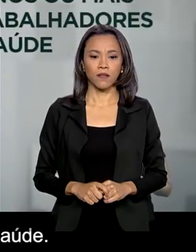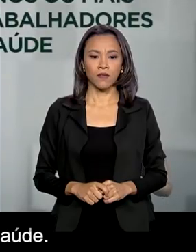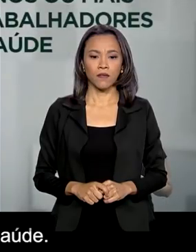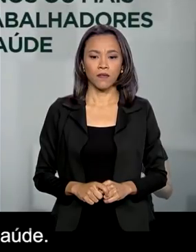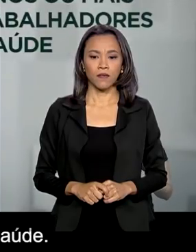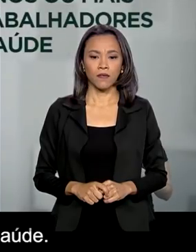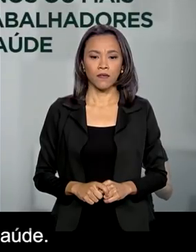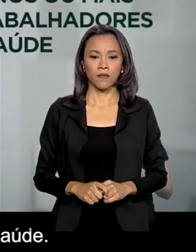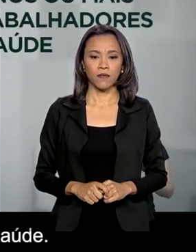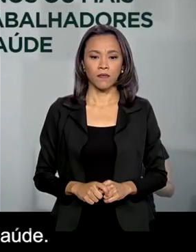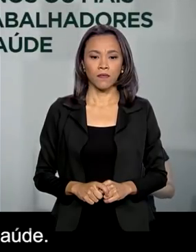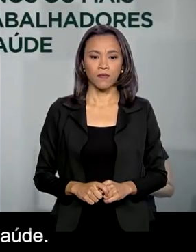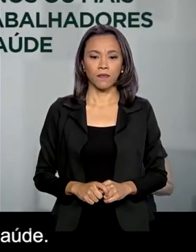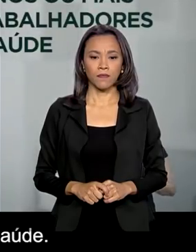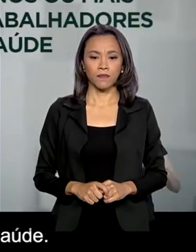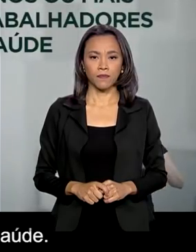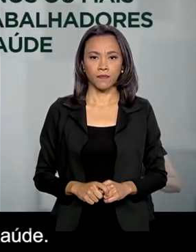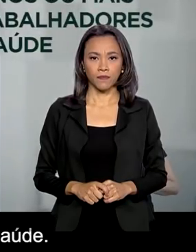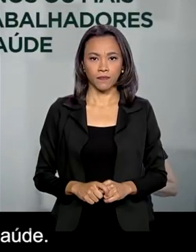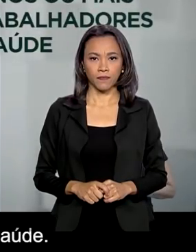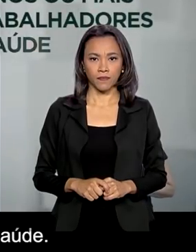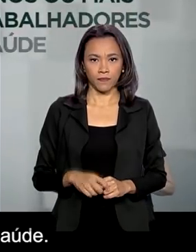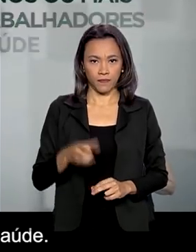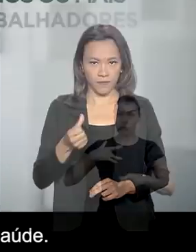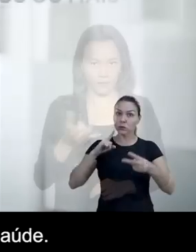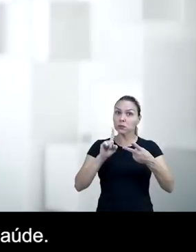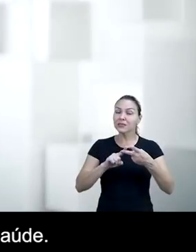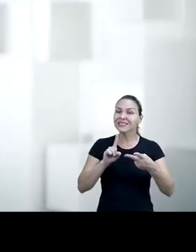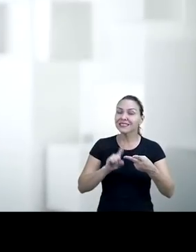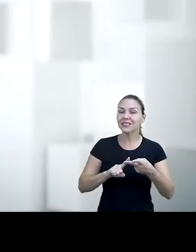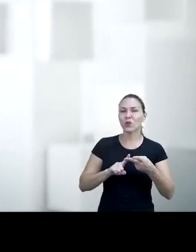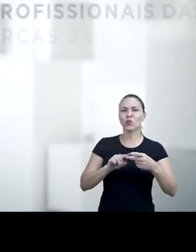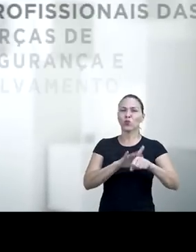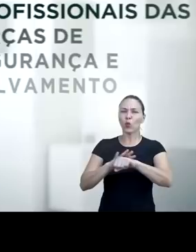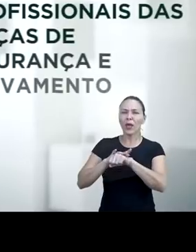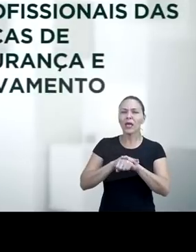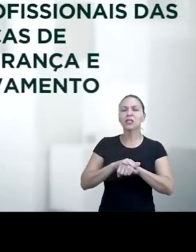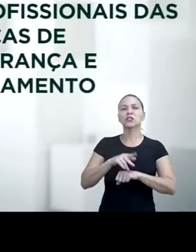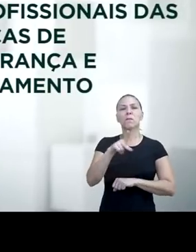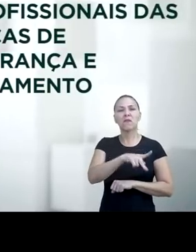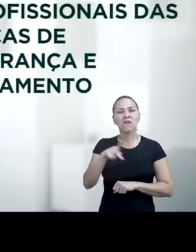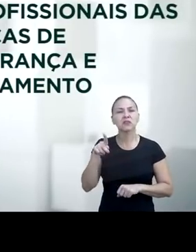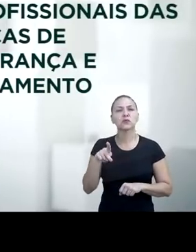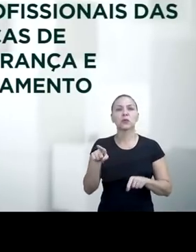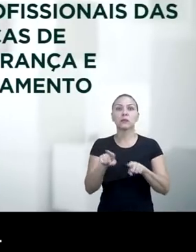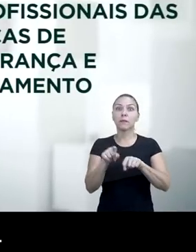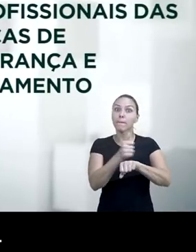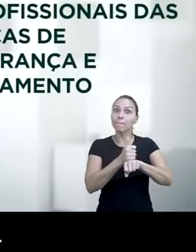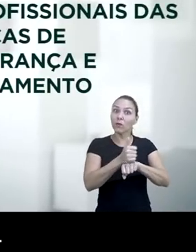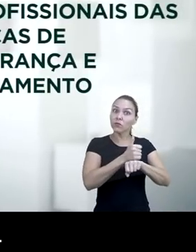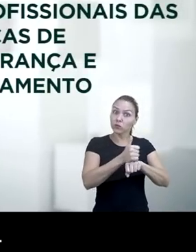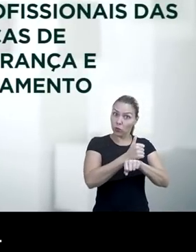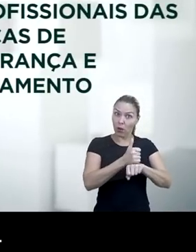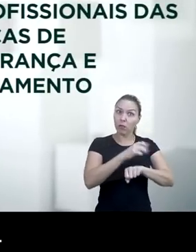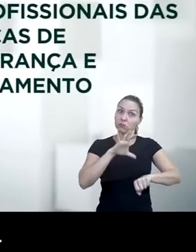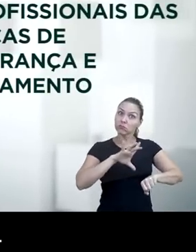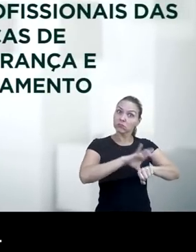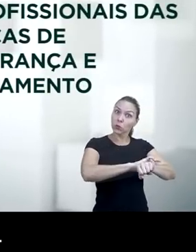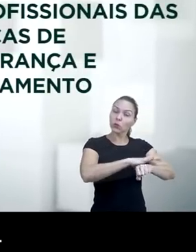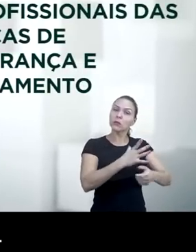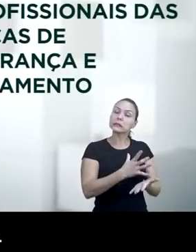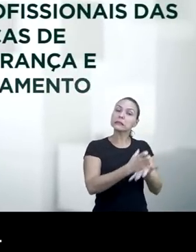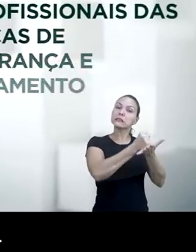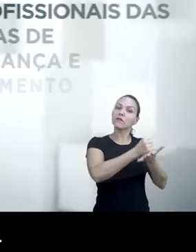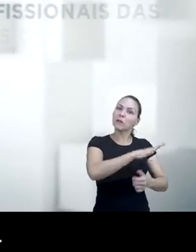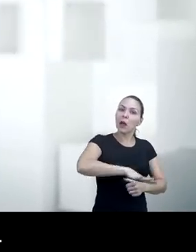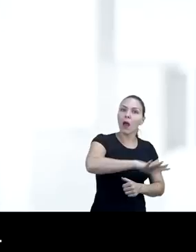Primeiro idosos com 60 anos ou mais e trabalhadores da saúde. Depois, doentes crônicos, professores e profissionais das Forças de